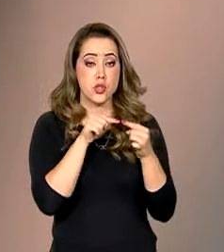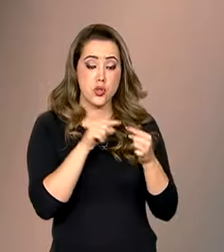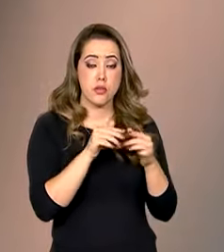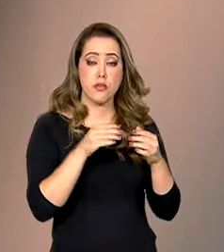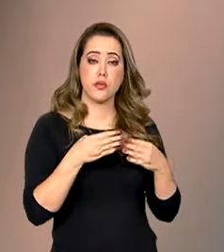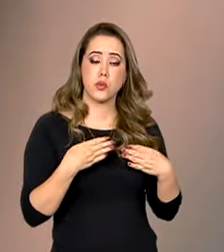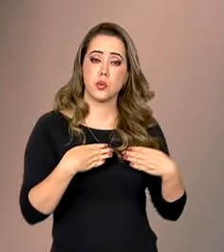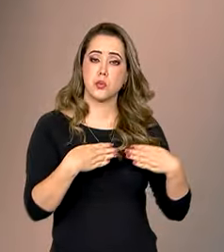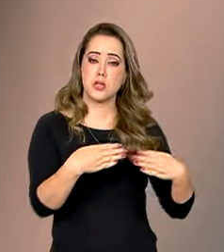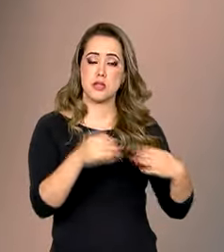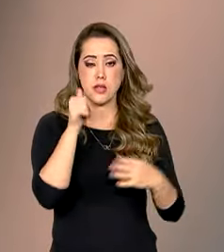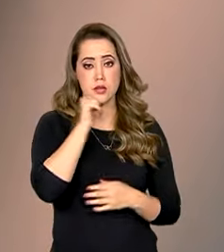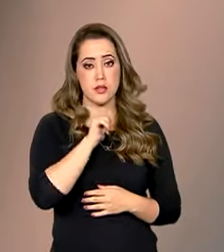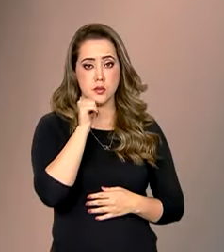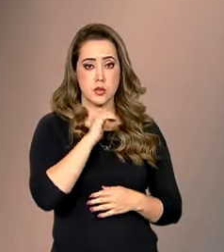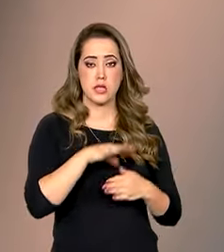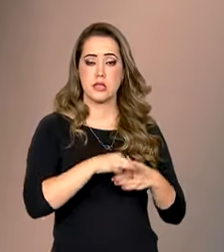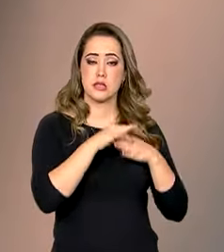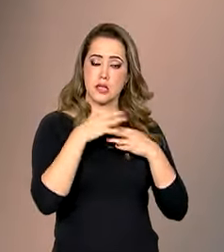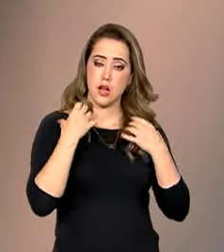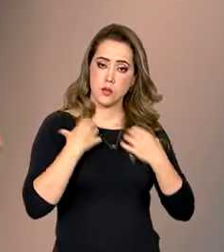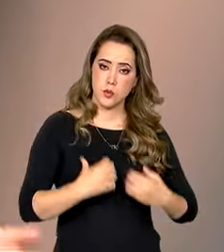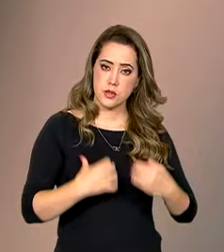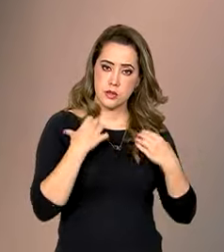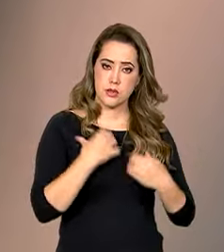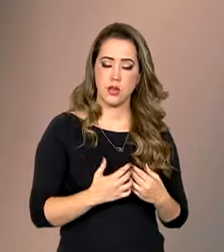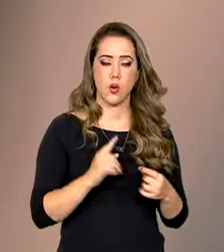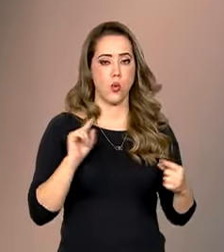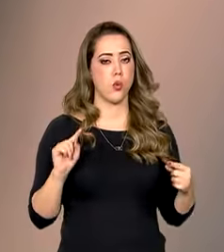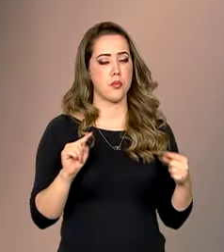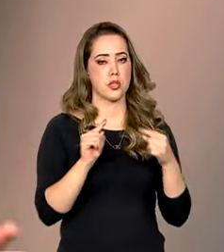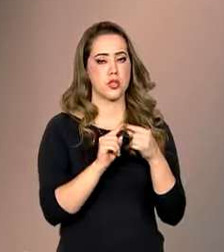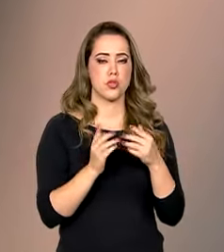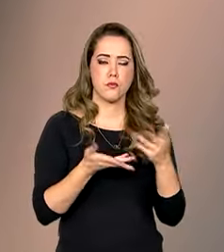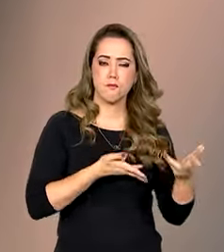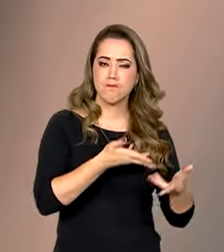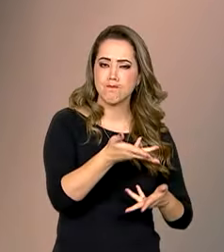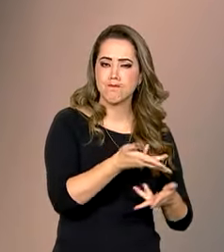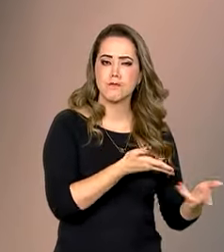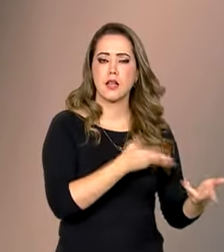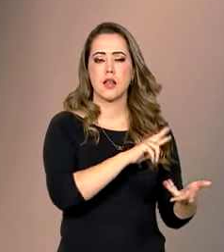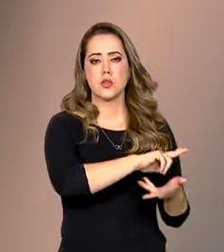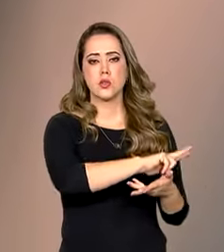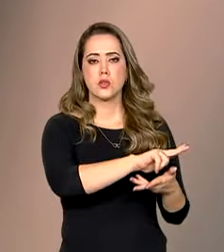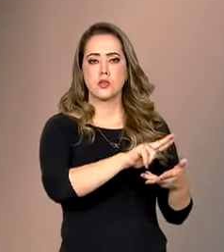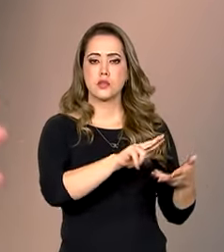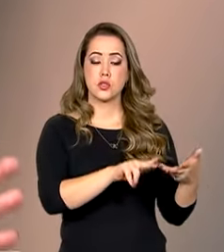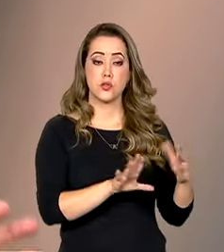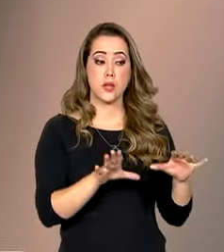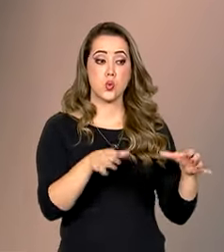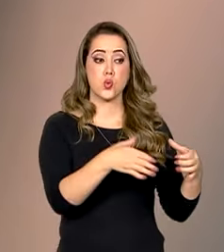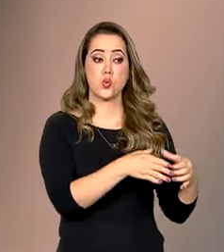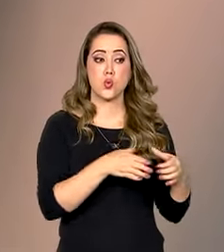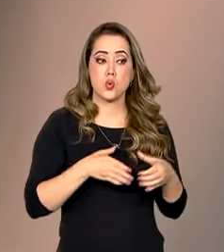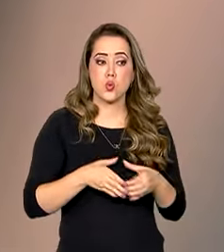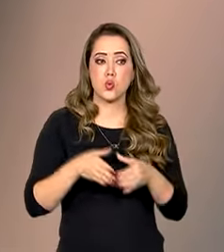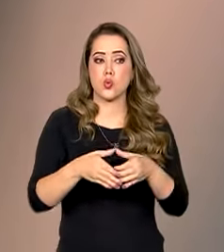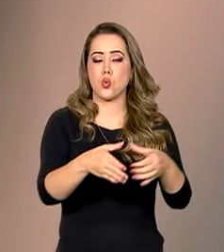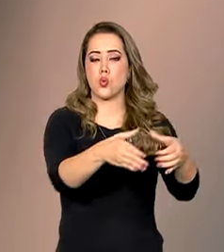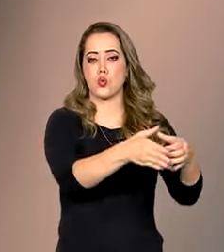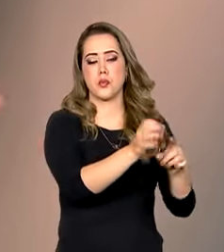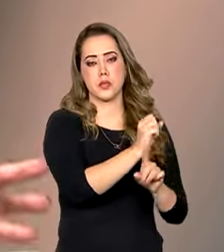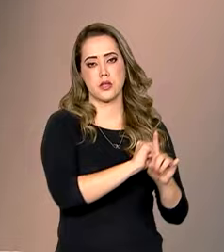pela ministra Cida Gonçalves, com o objetivo de envolver diversos setores da sociedade,